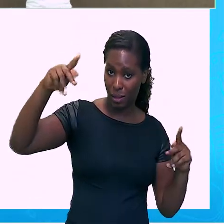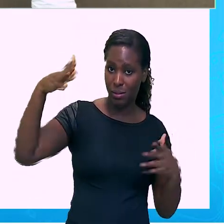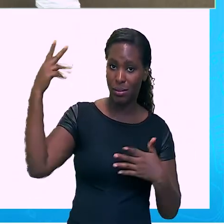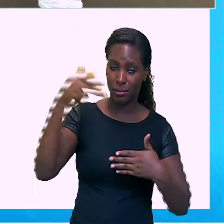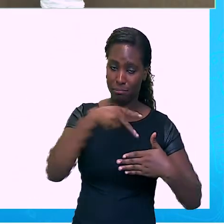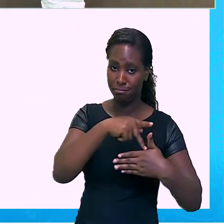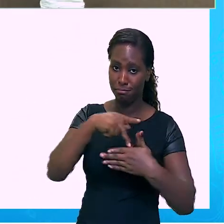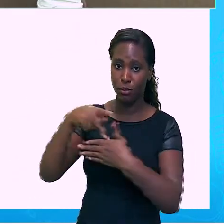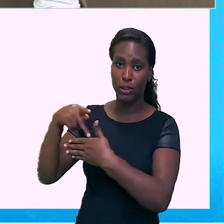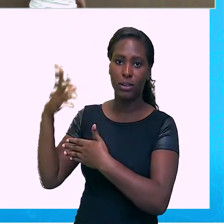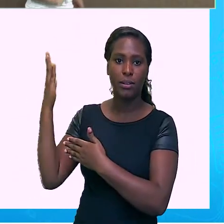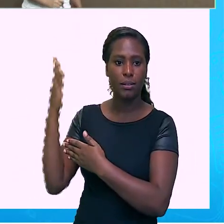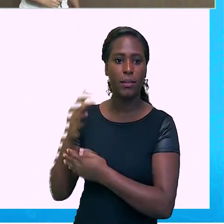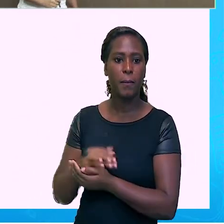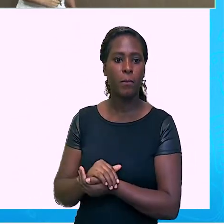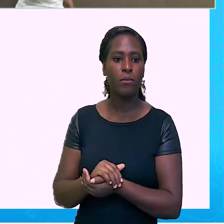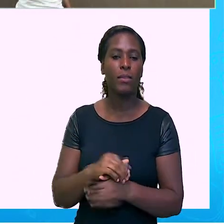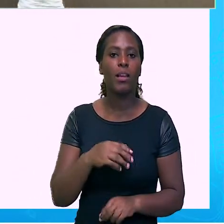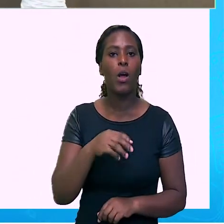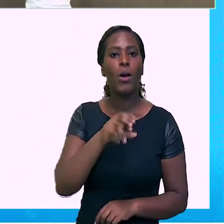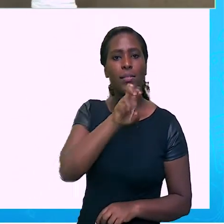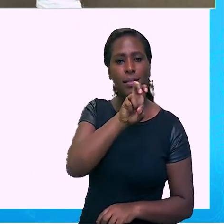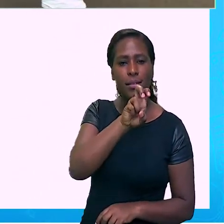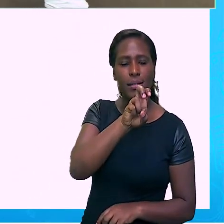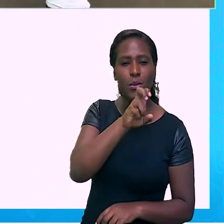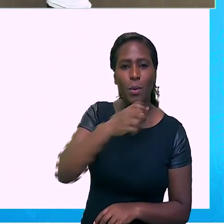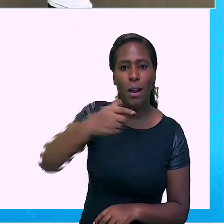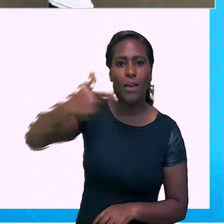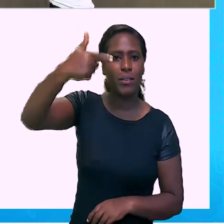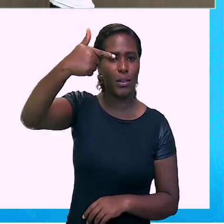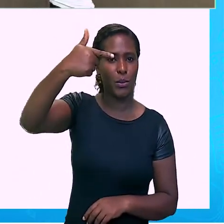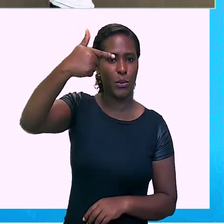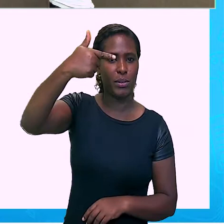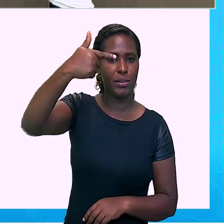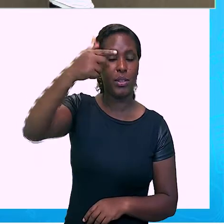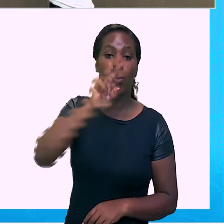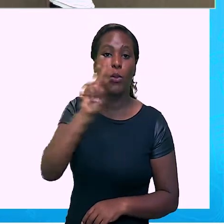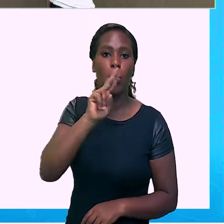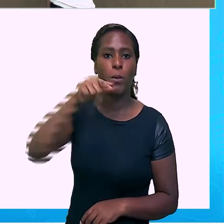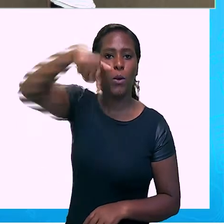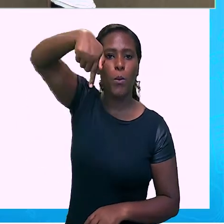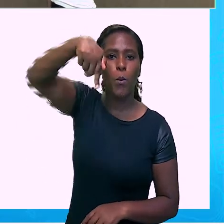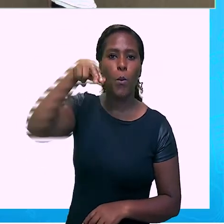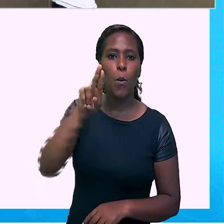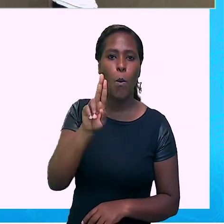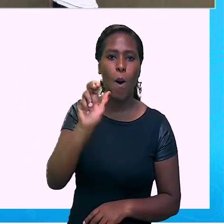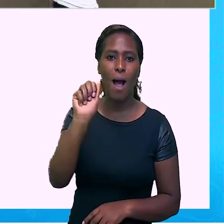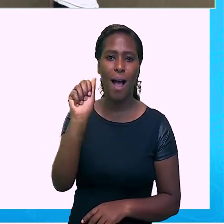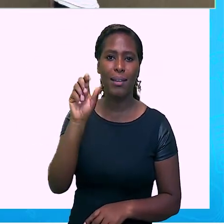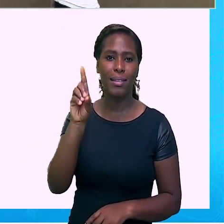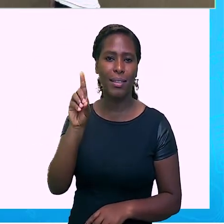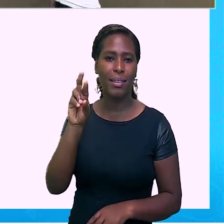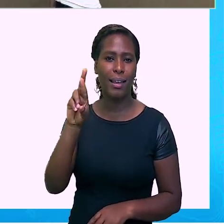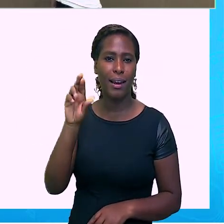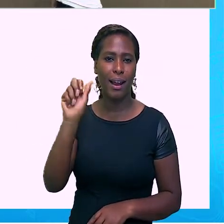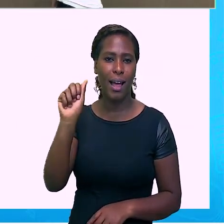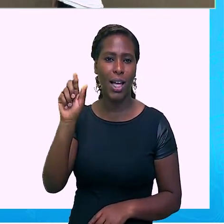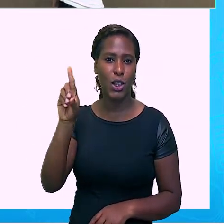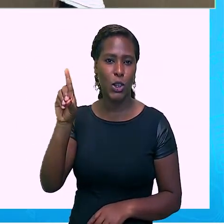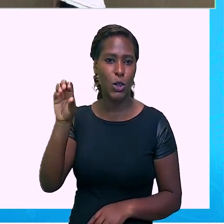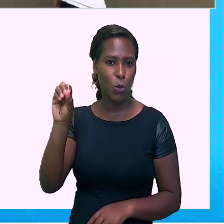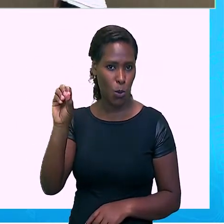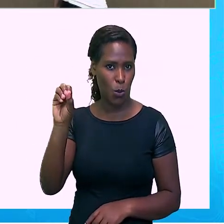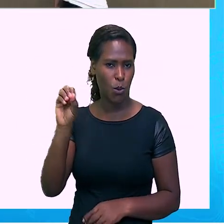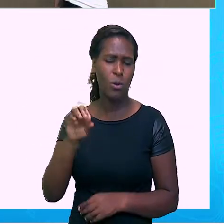é 2 nós falamos quadrado. Como que nós vamos resolver? 5 vezes 5,